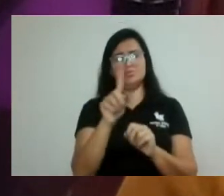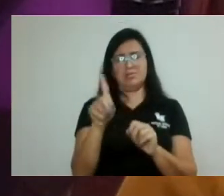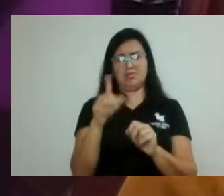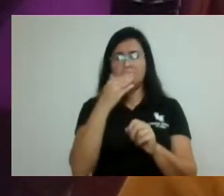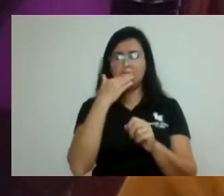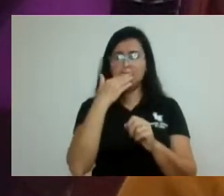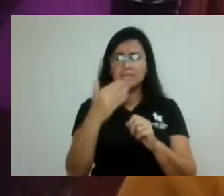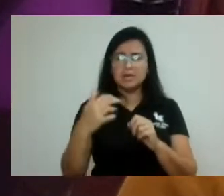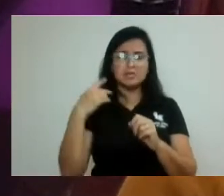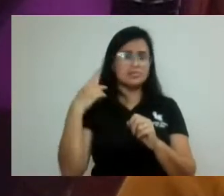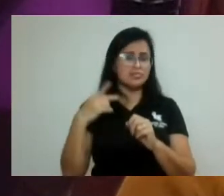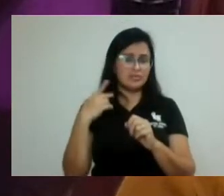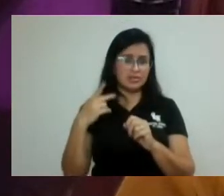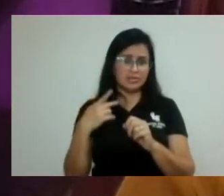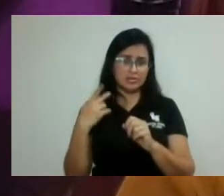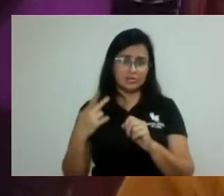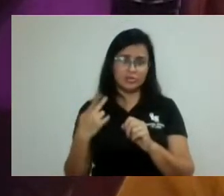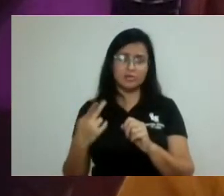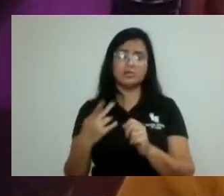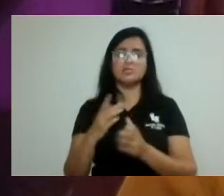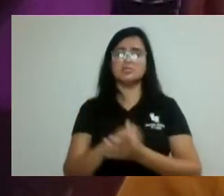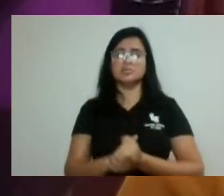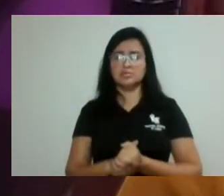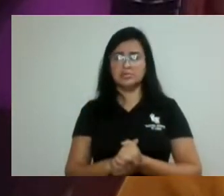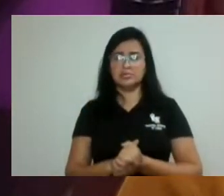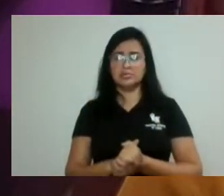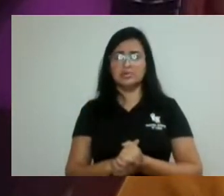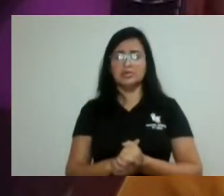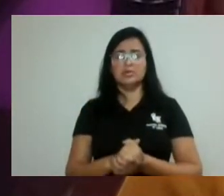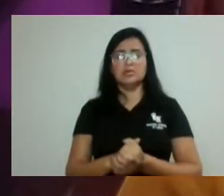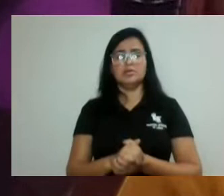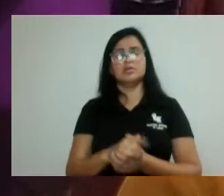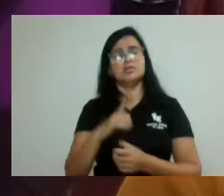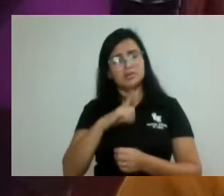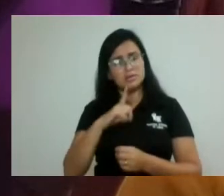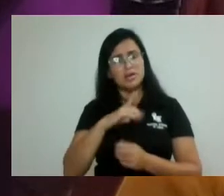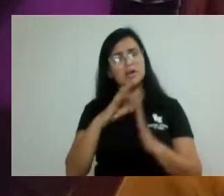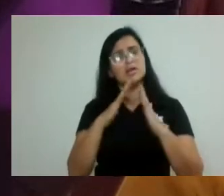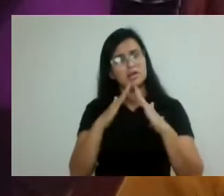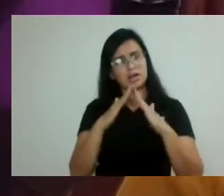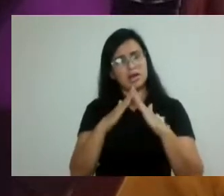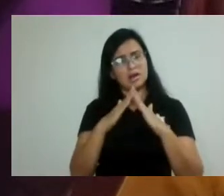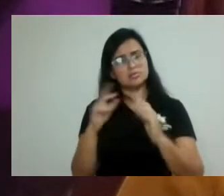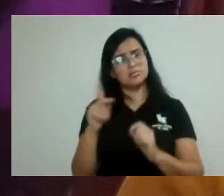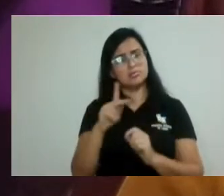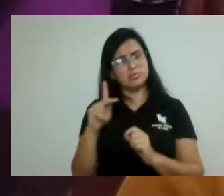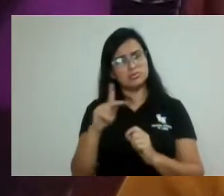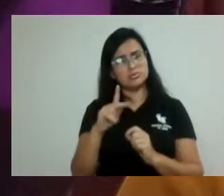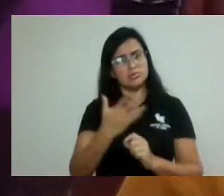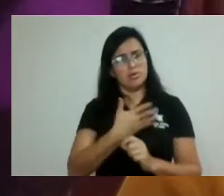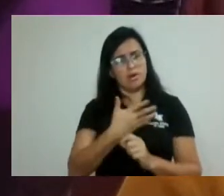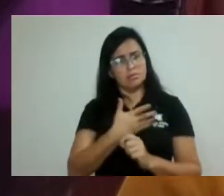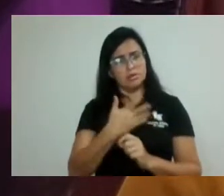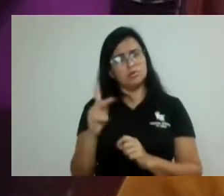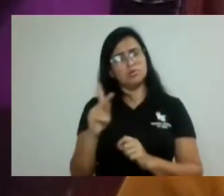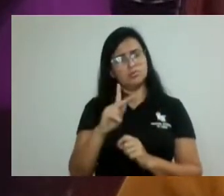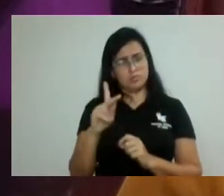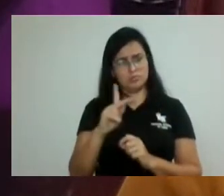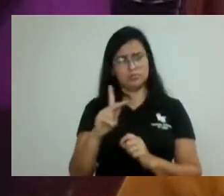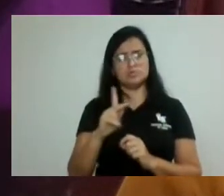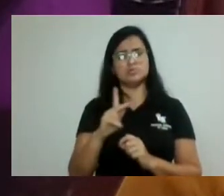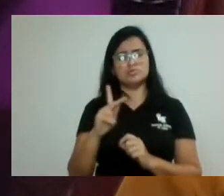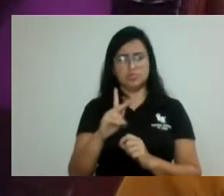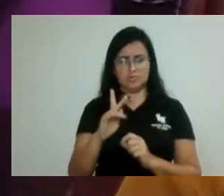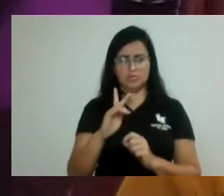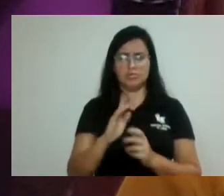saibam, que têm em casa professores, professoras, colegas, que estão na vida na